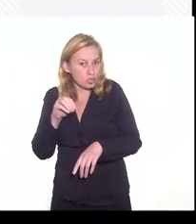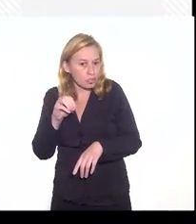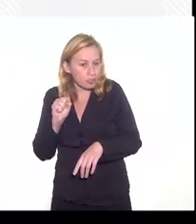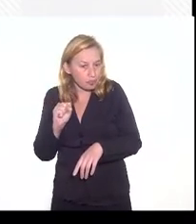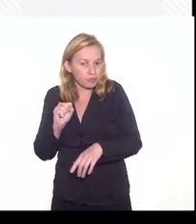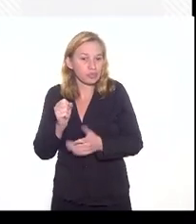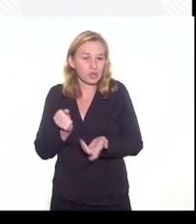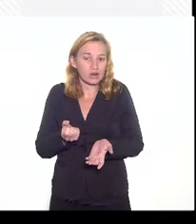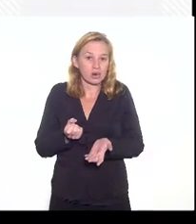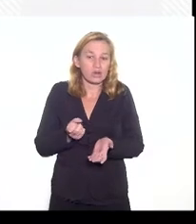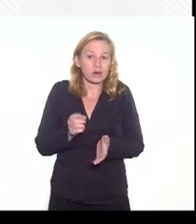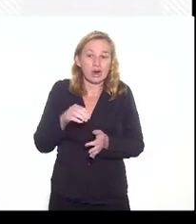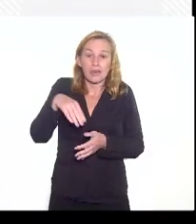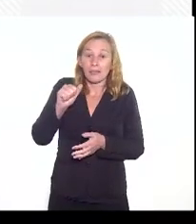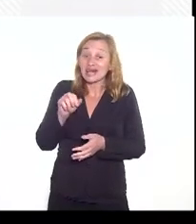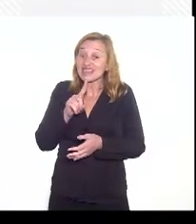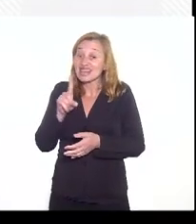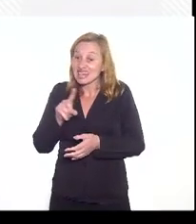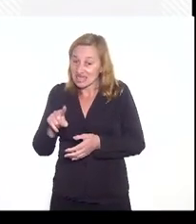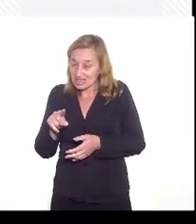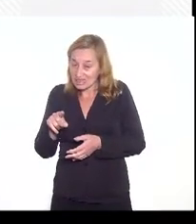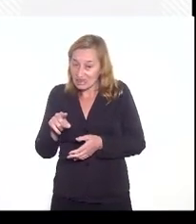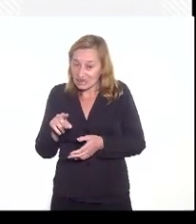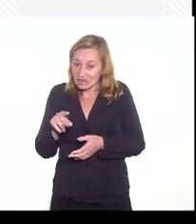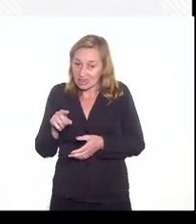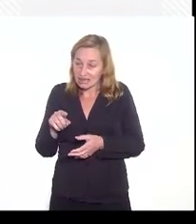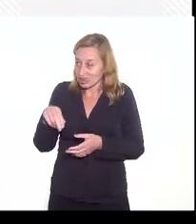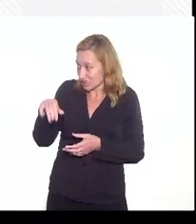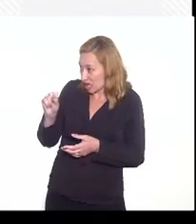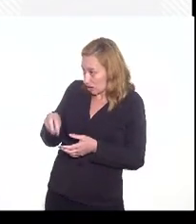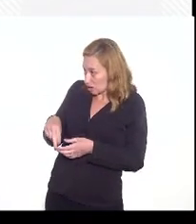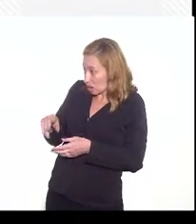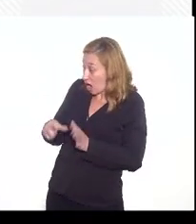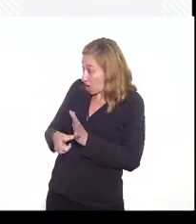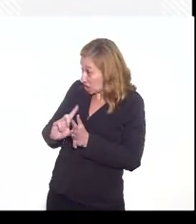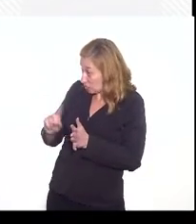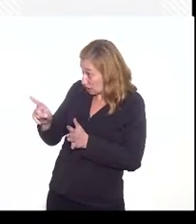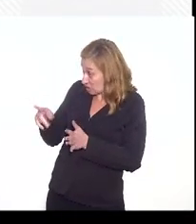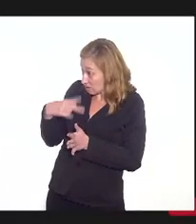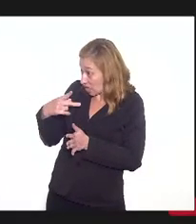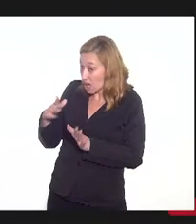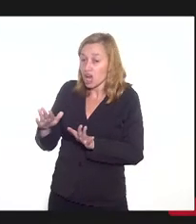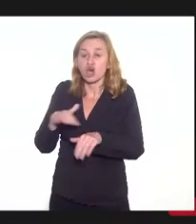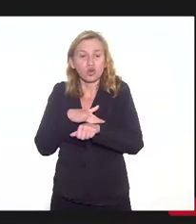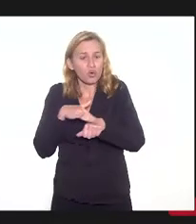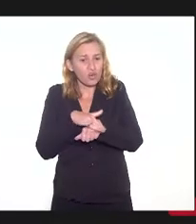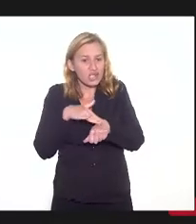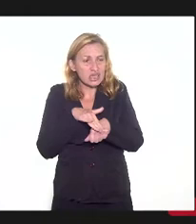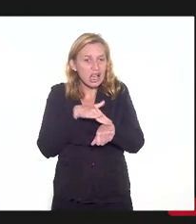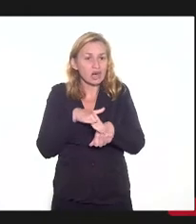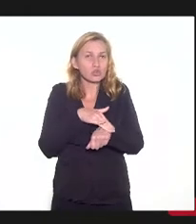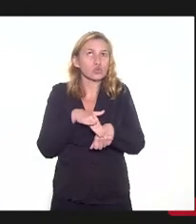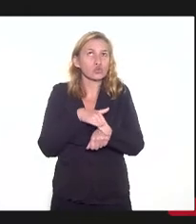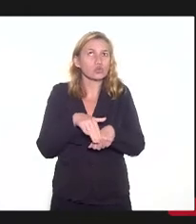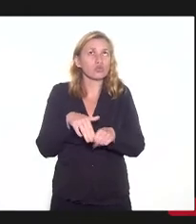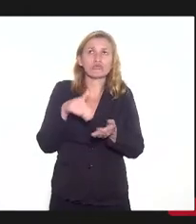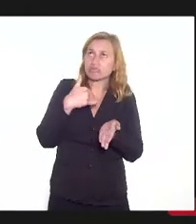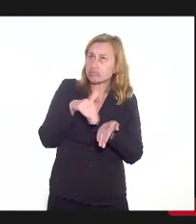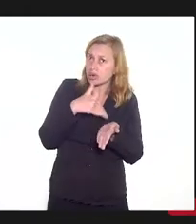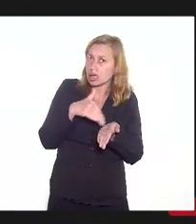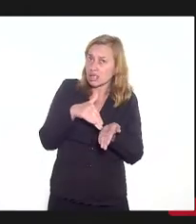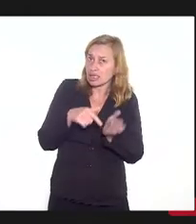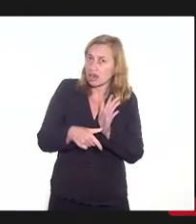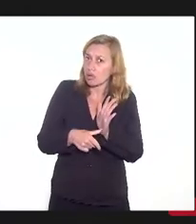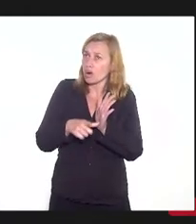Inclusive, a matriz, antes de você ser secretário, eu tinha conversado muito com o secretário